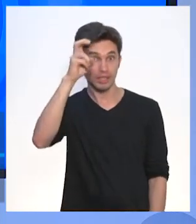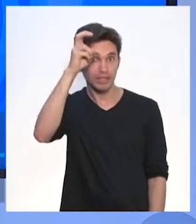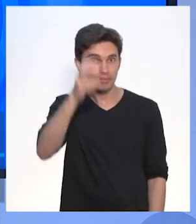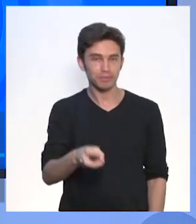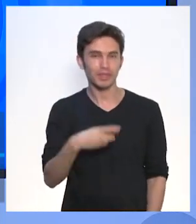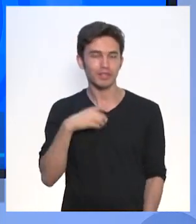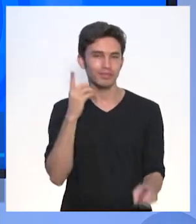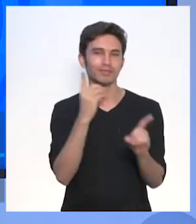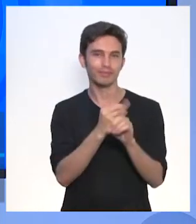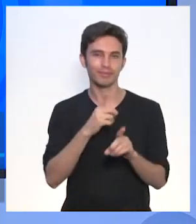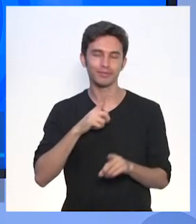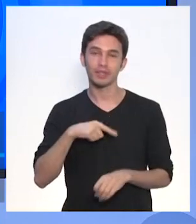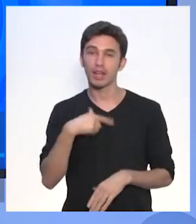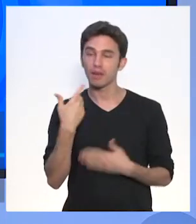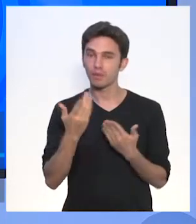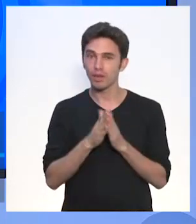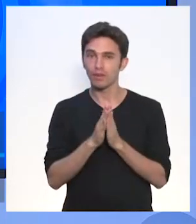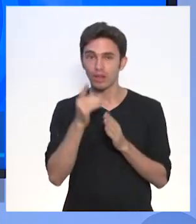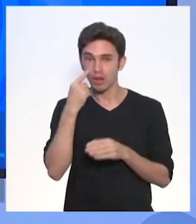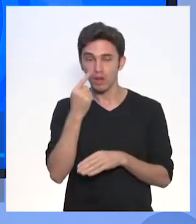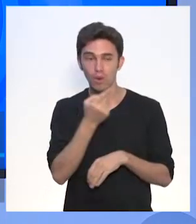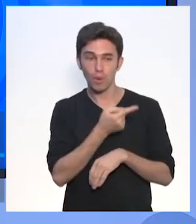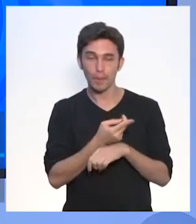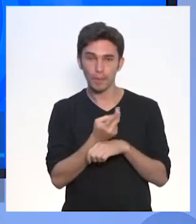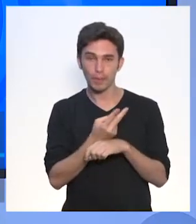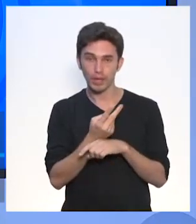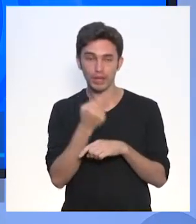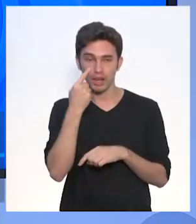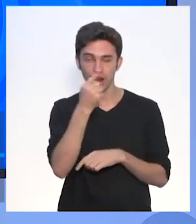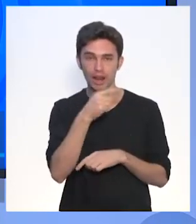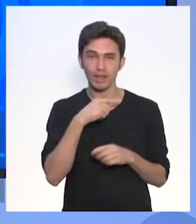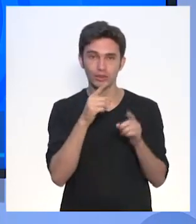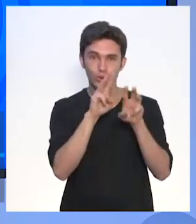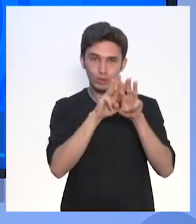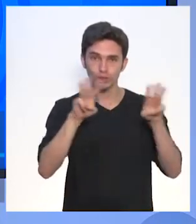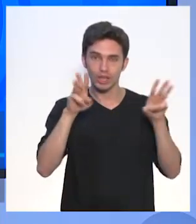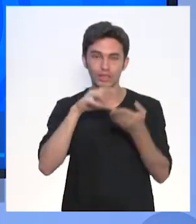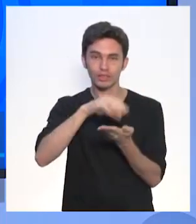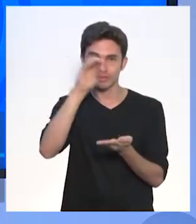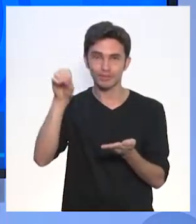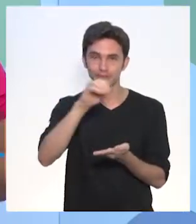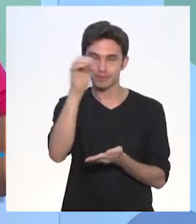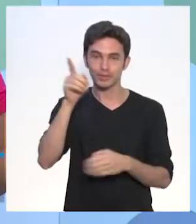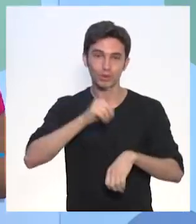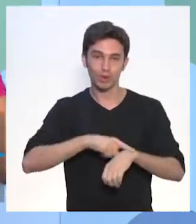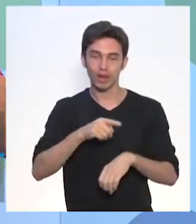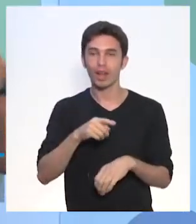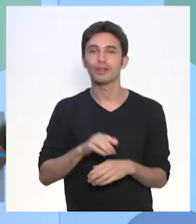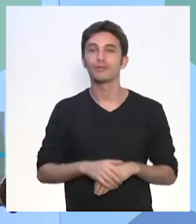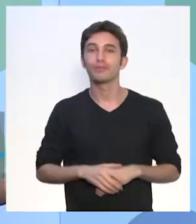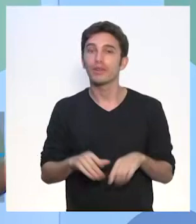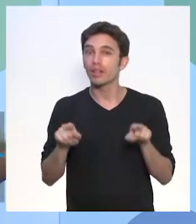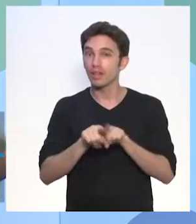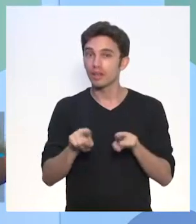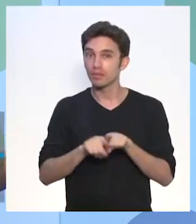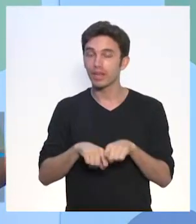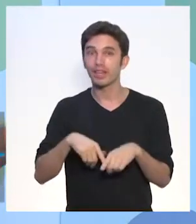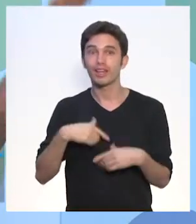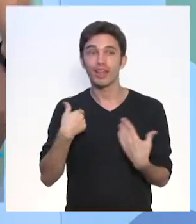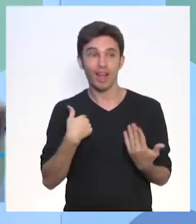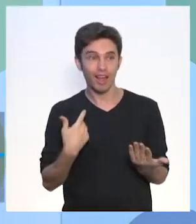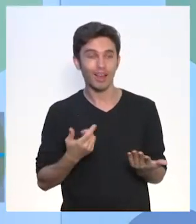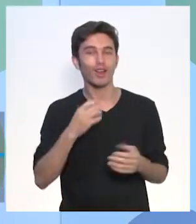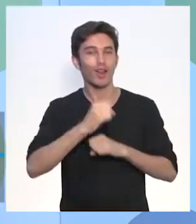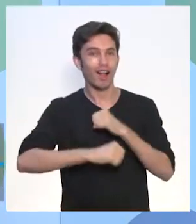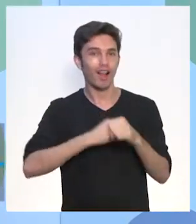vocês acompanhassem a programação e o horário pelo site do Centro de Mídias. Isso aí, mais um ano aqui,